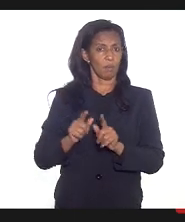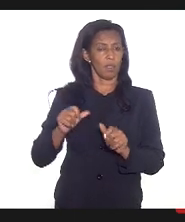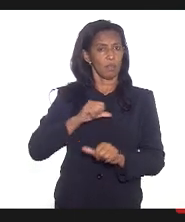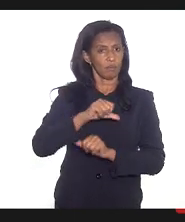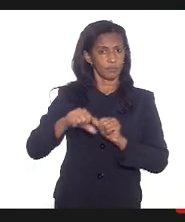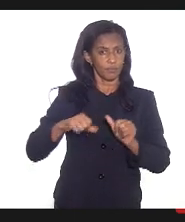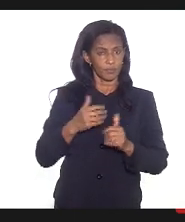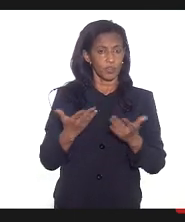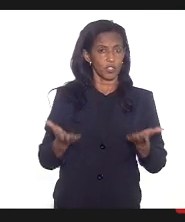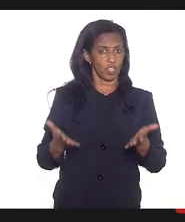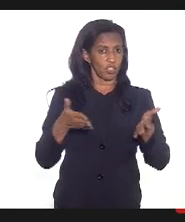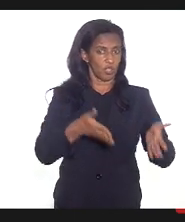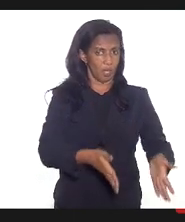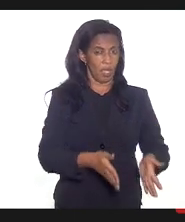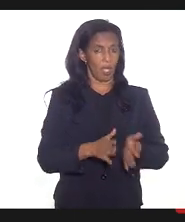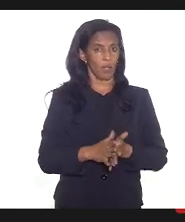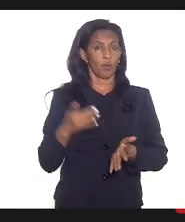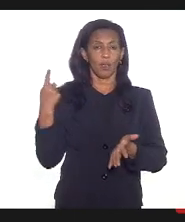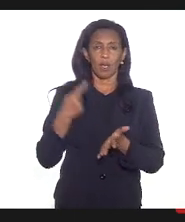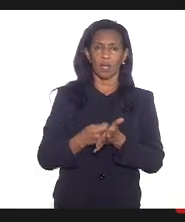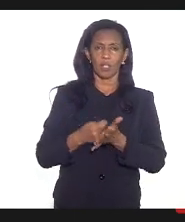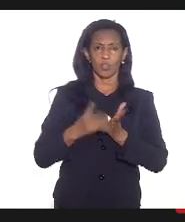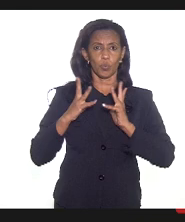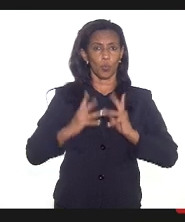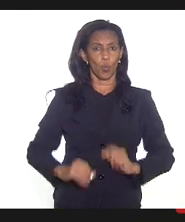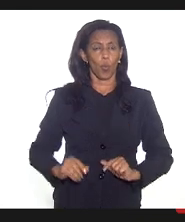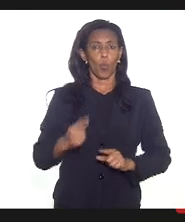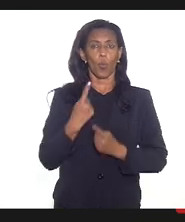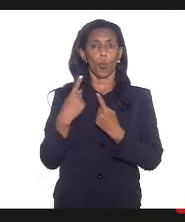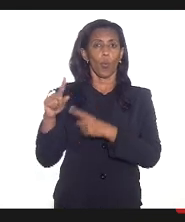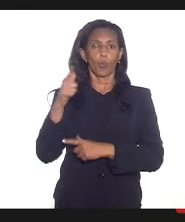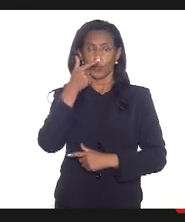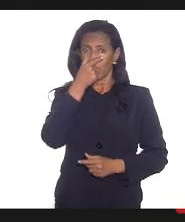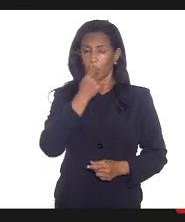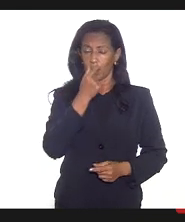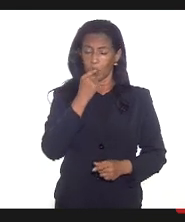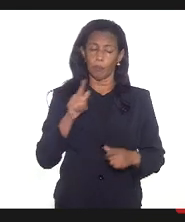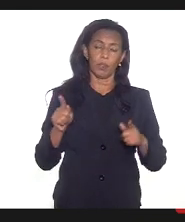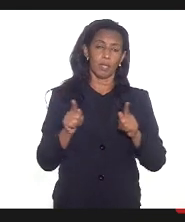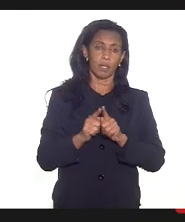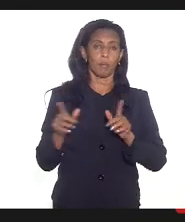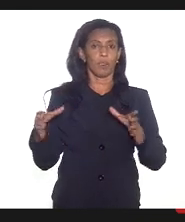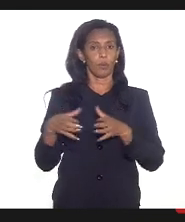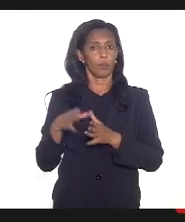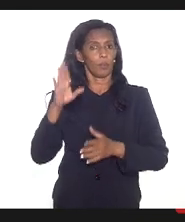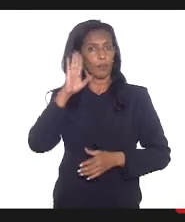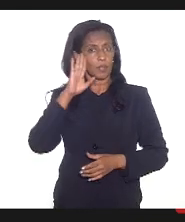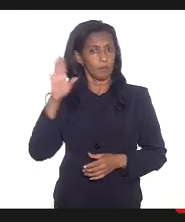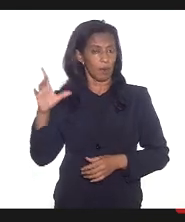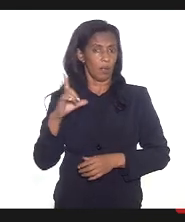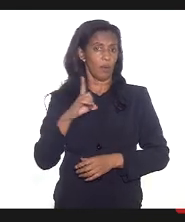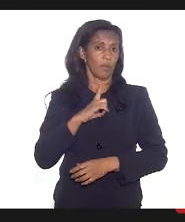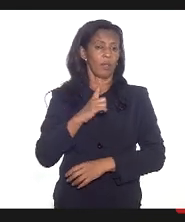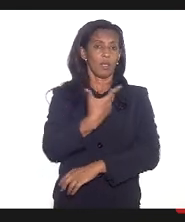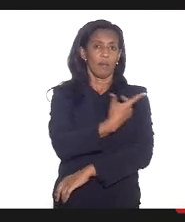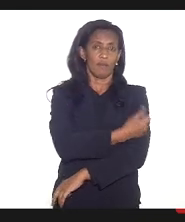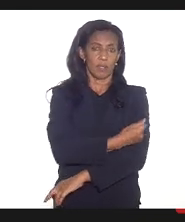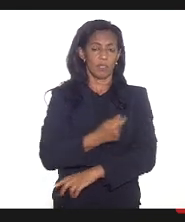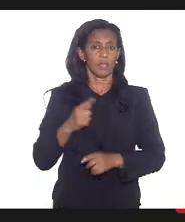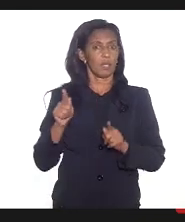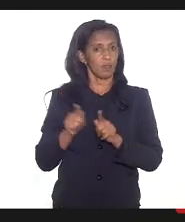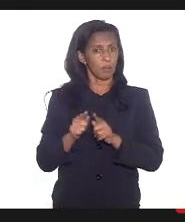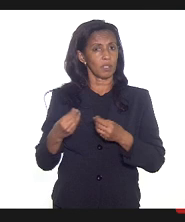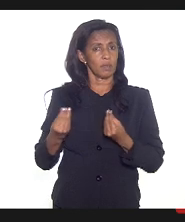AstraZeneca garantir a imunização contra a gripe que elas também são grupos prioritários e que a vacina também está sendo